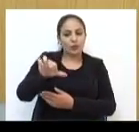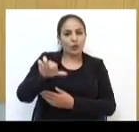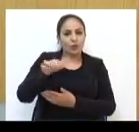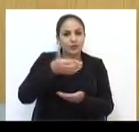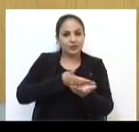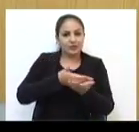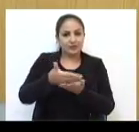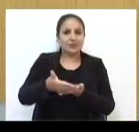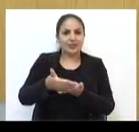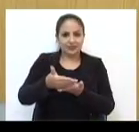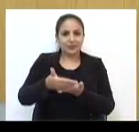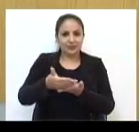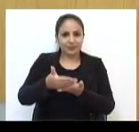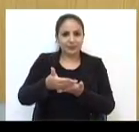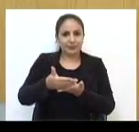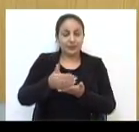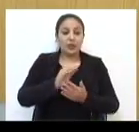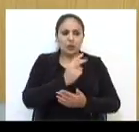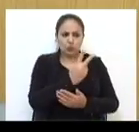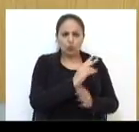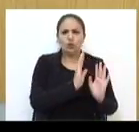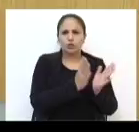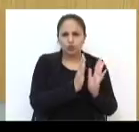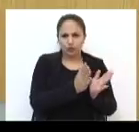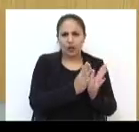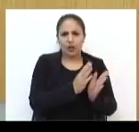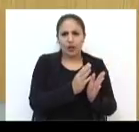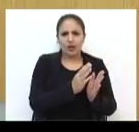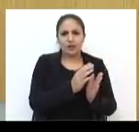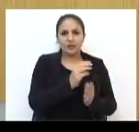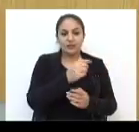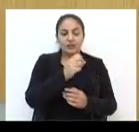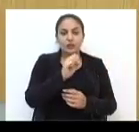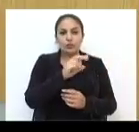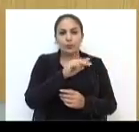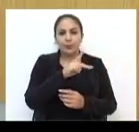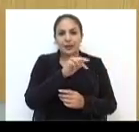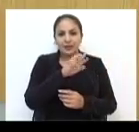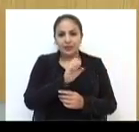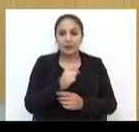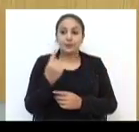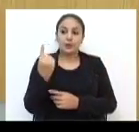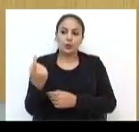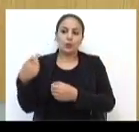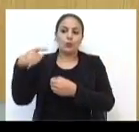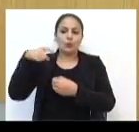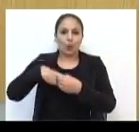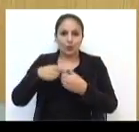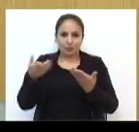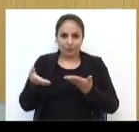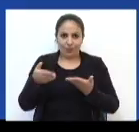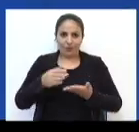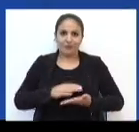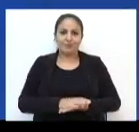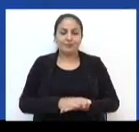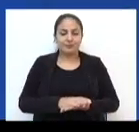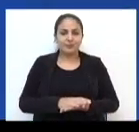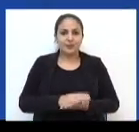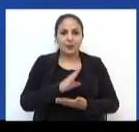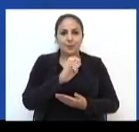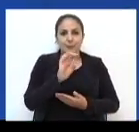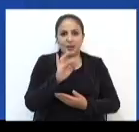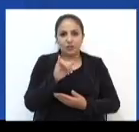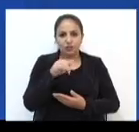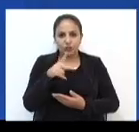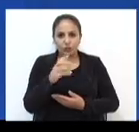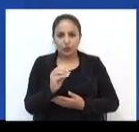são estreantes no parlamento. Dois já atuaram na suplência de vagas e um retorna ao legislativo. Betinho